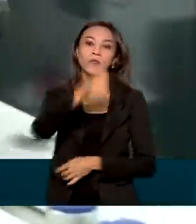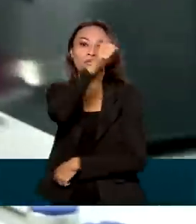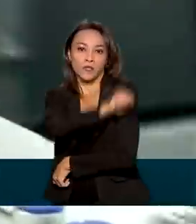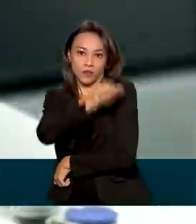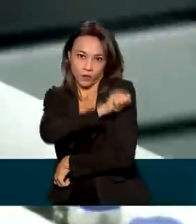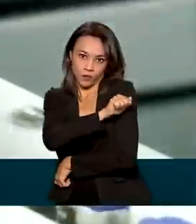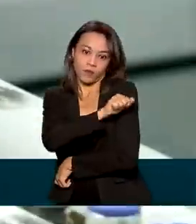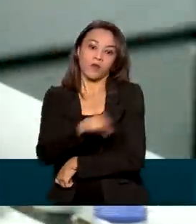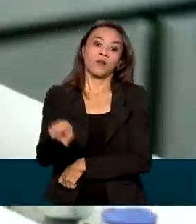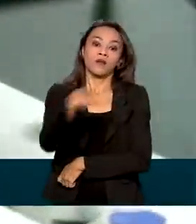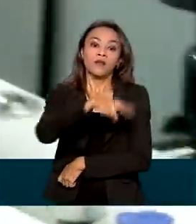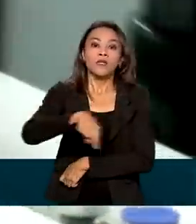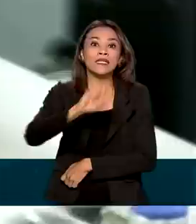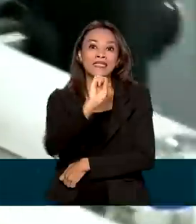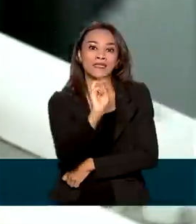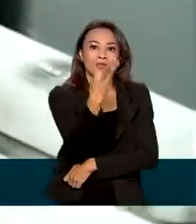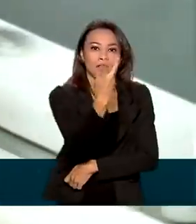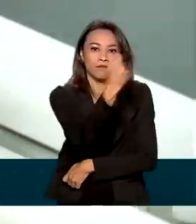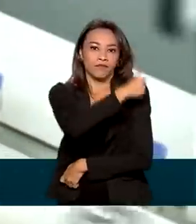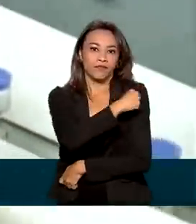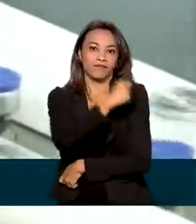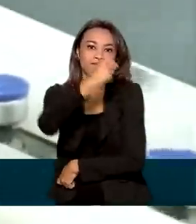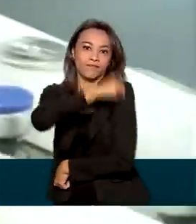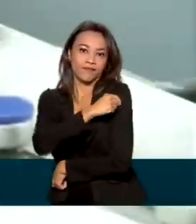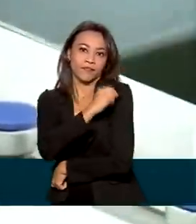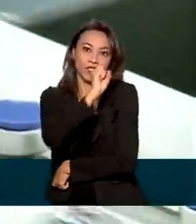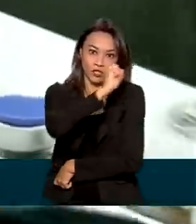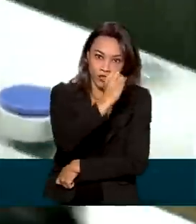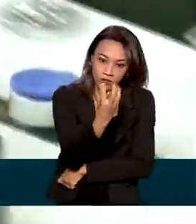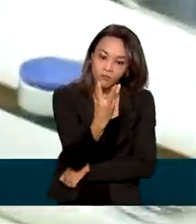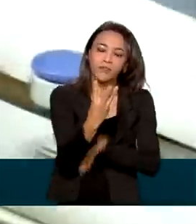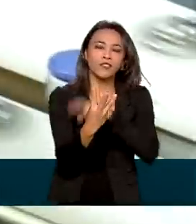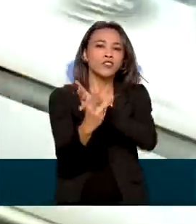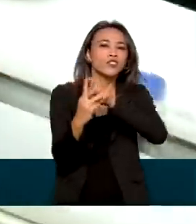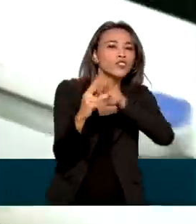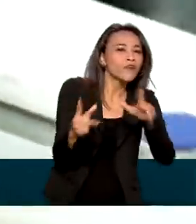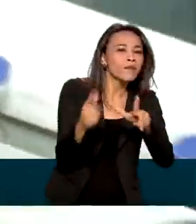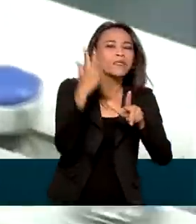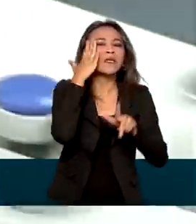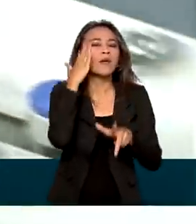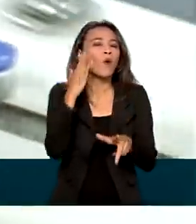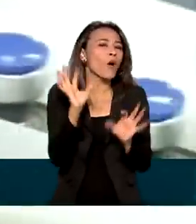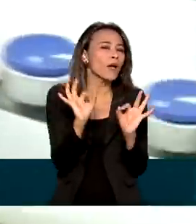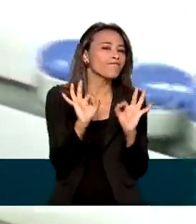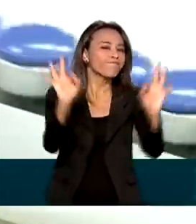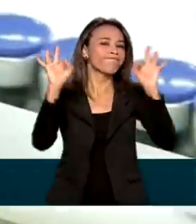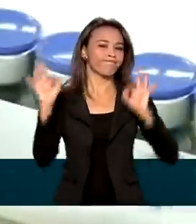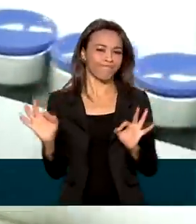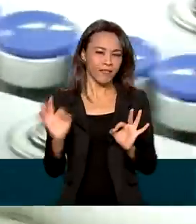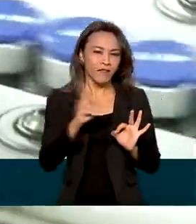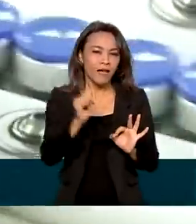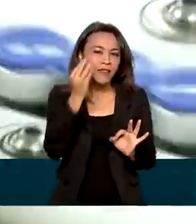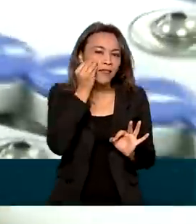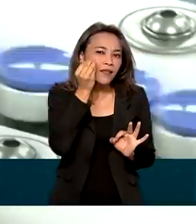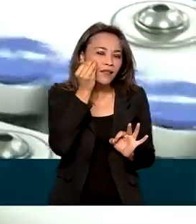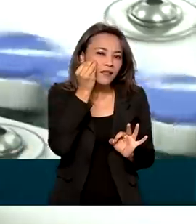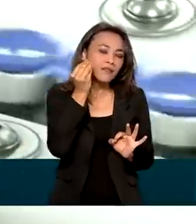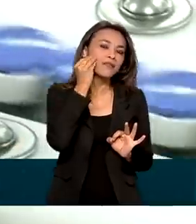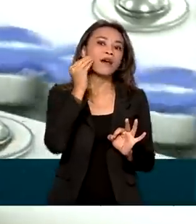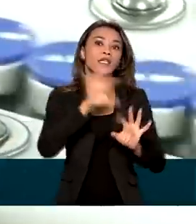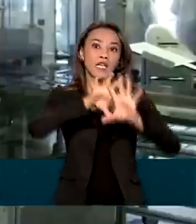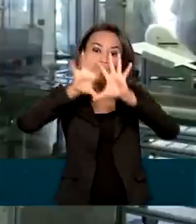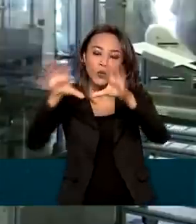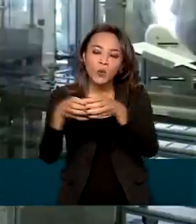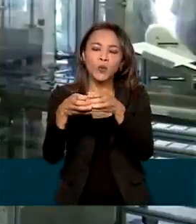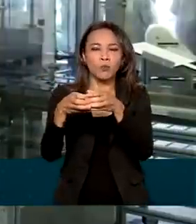Serão aplicadas três dosagens diferentes para definir qual a dose ideal da vacina, que será testada inicialmente em